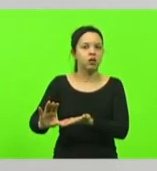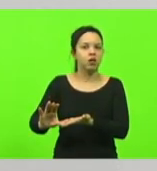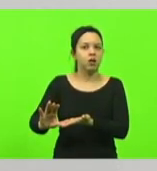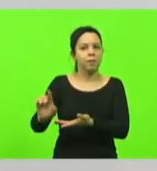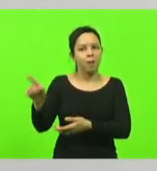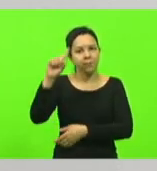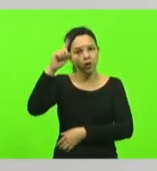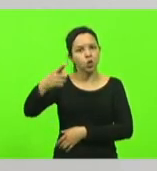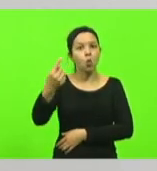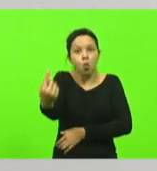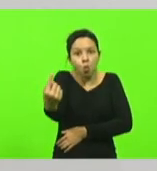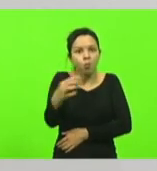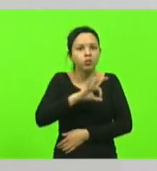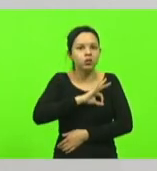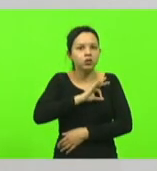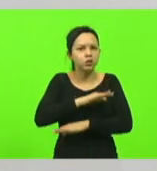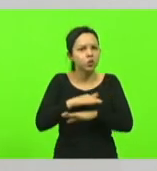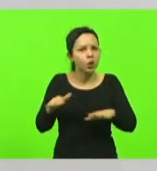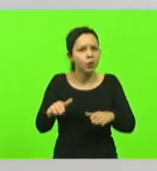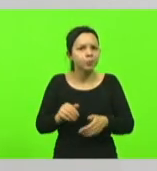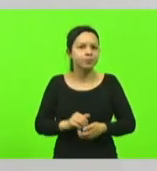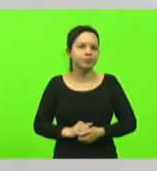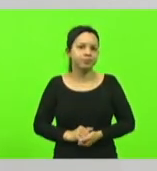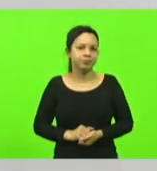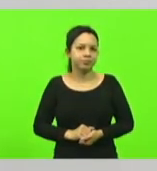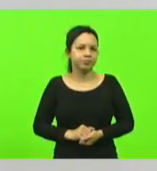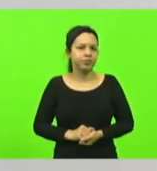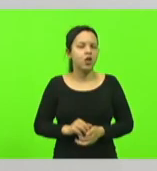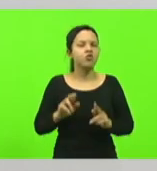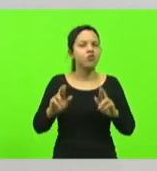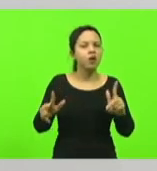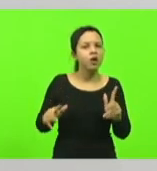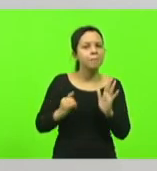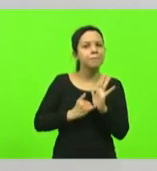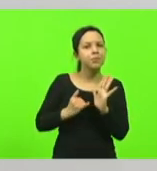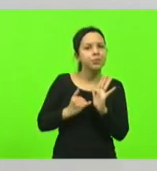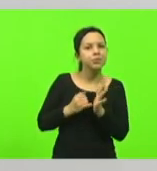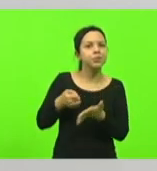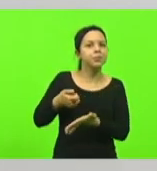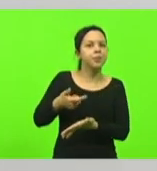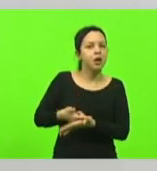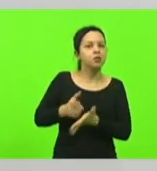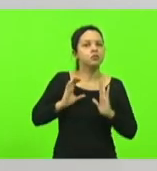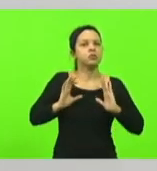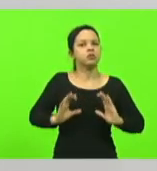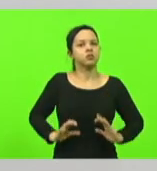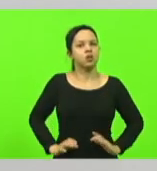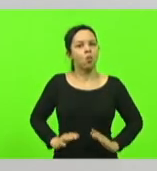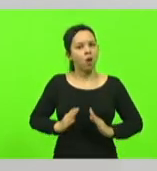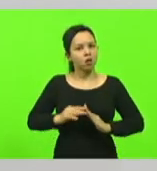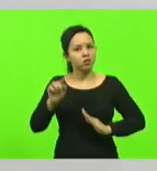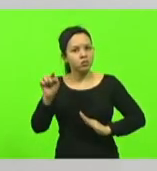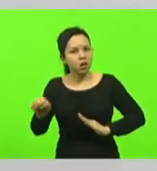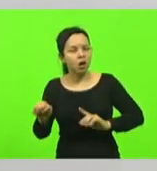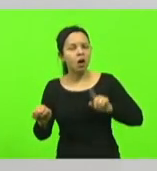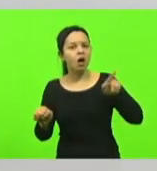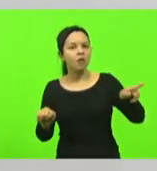uma cidade. Qual é a diferença dos impostos pagos pelo cidadão que mora lá para aquele que mora aqui em Florianópolis?